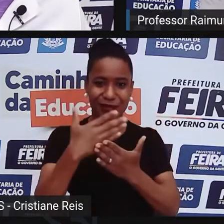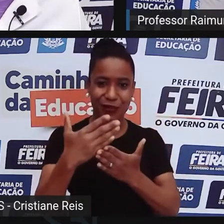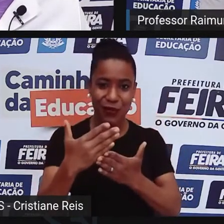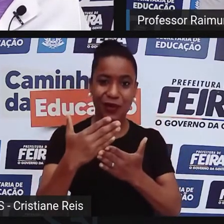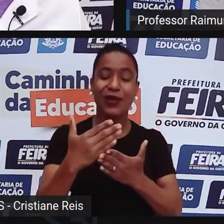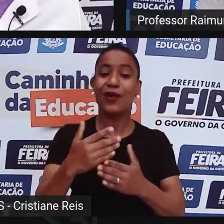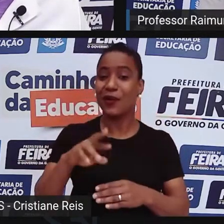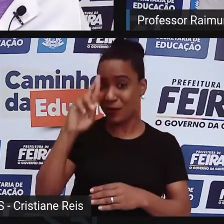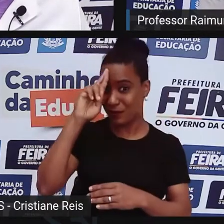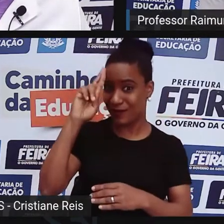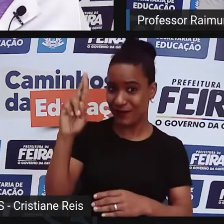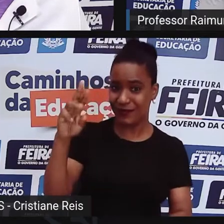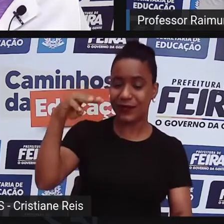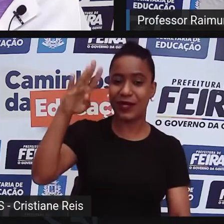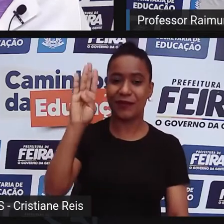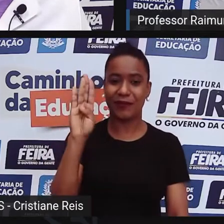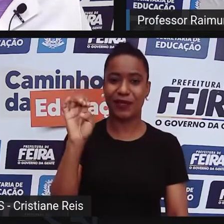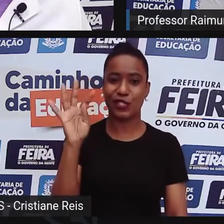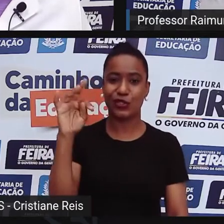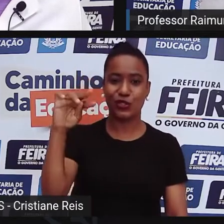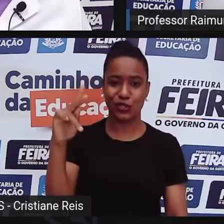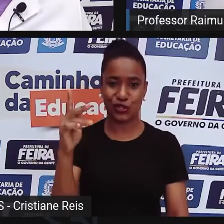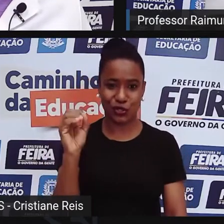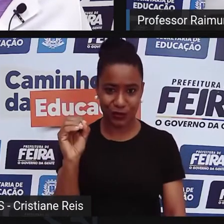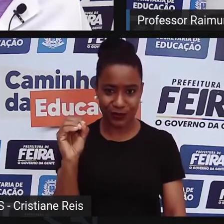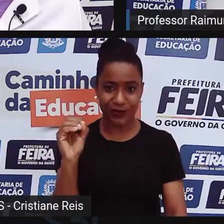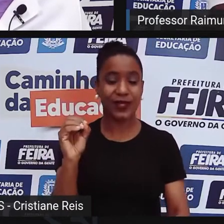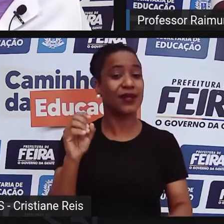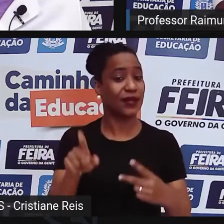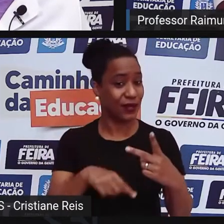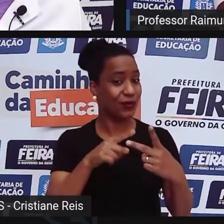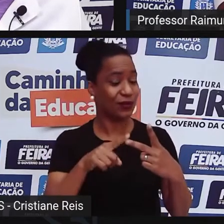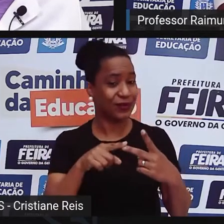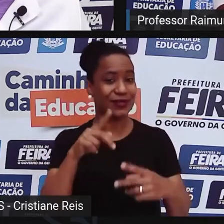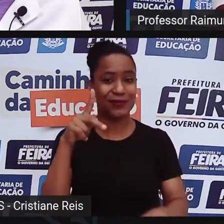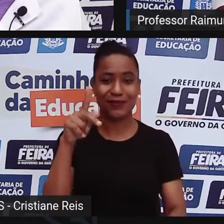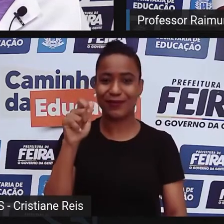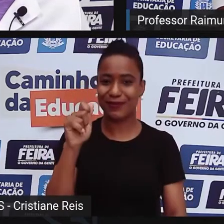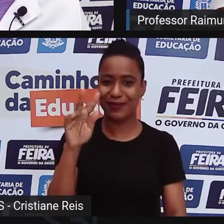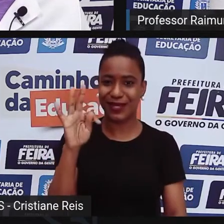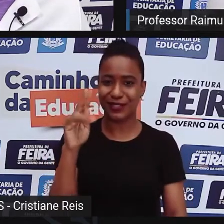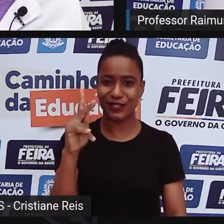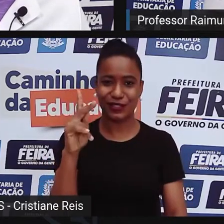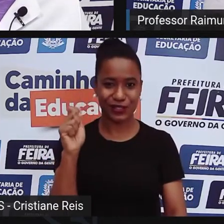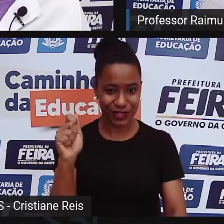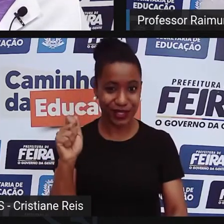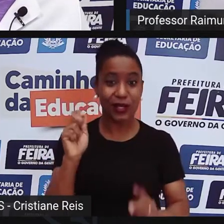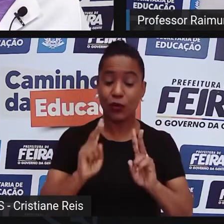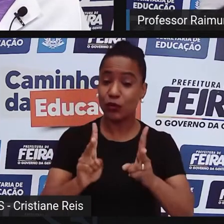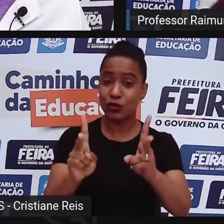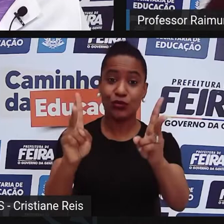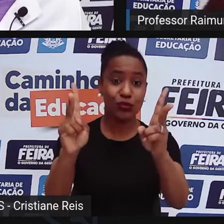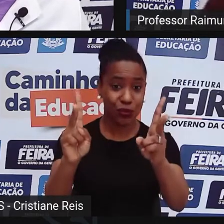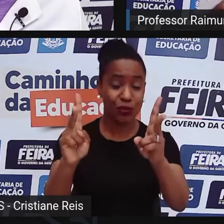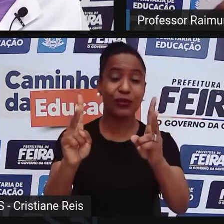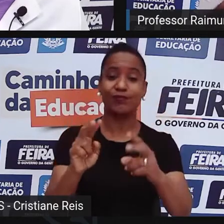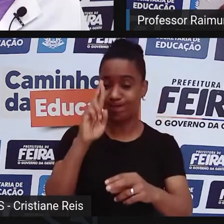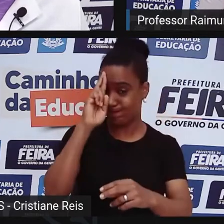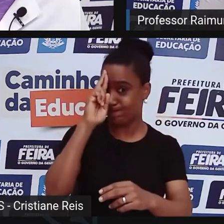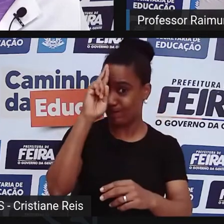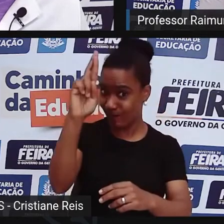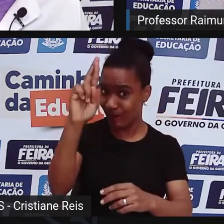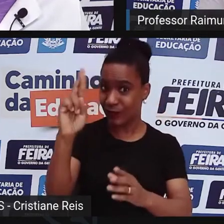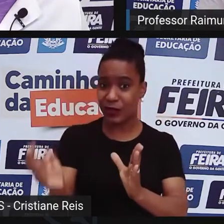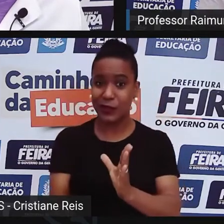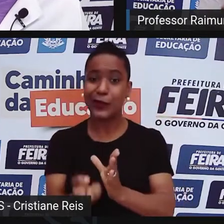passou para o mestre Partinha. Então o mestre Partinha ficou como o guardador da capoeira angola e o criador da capoeira